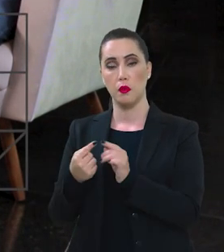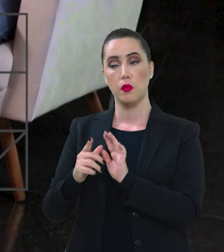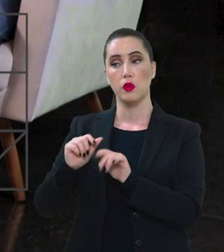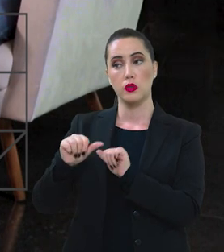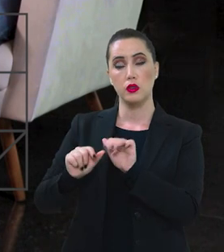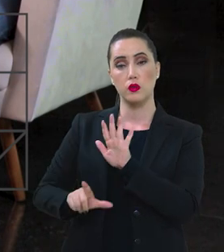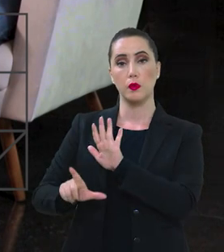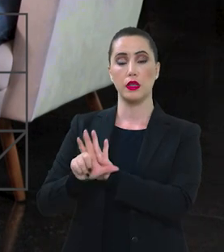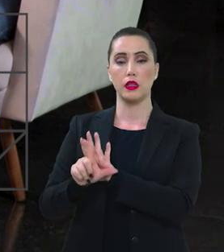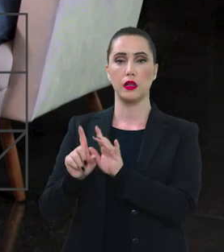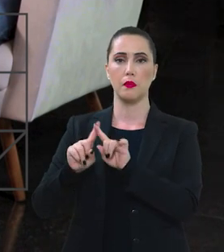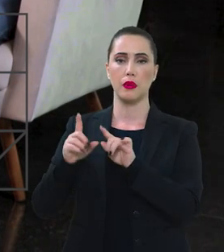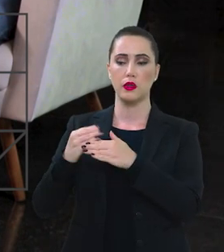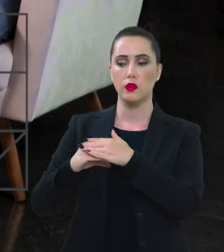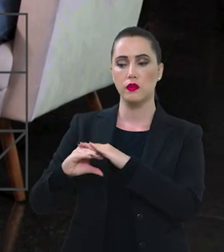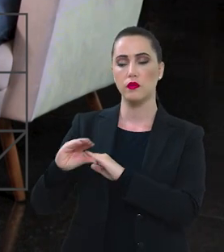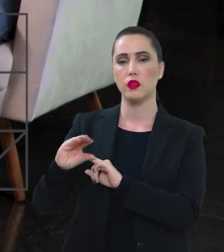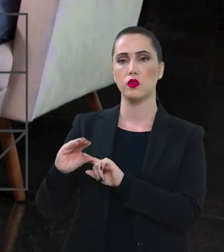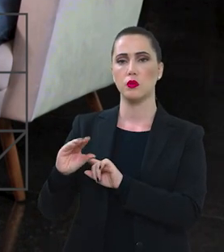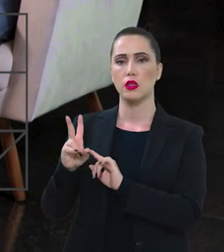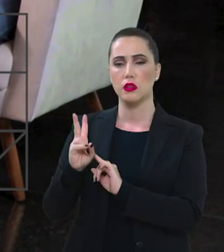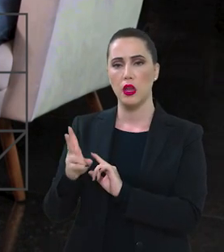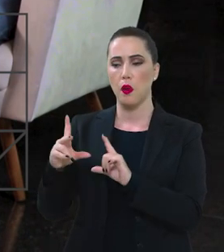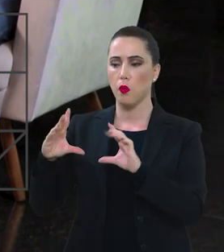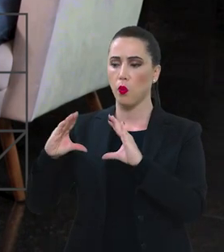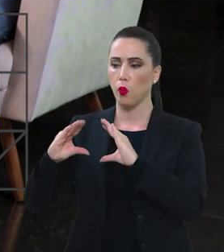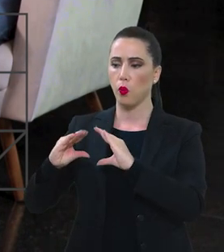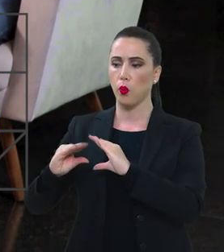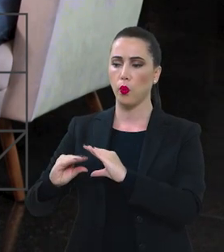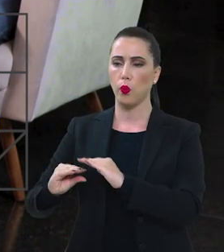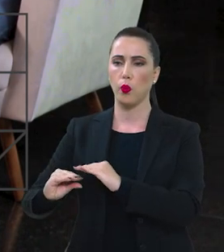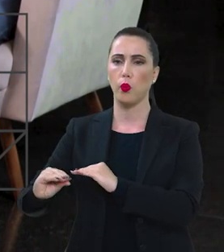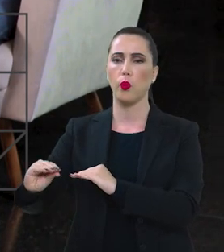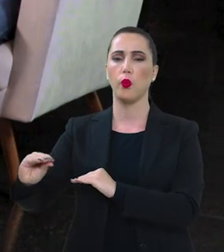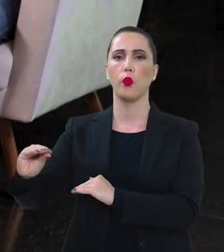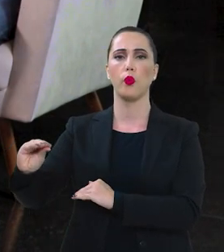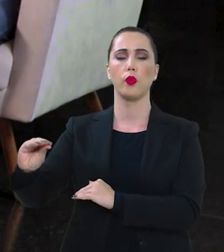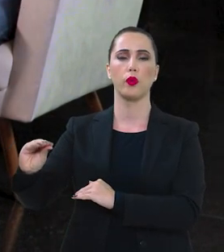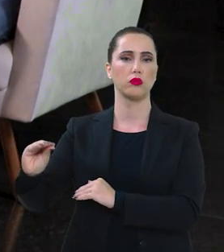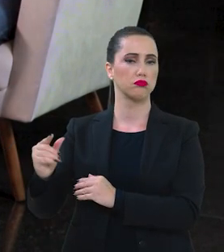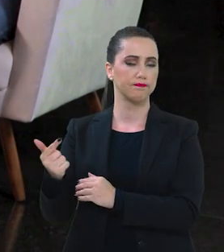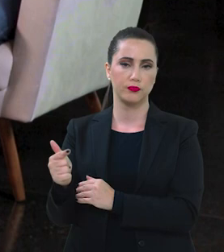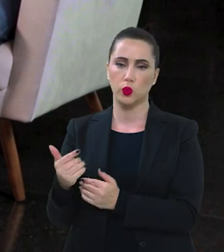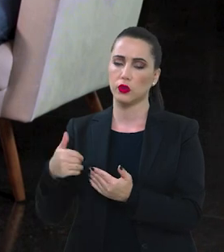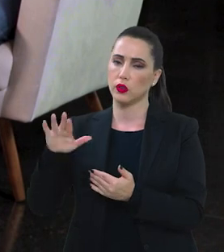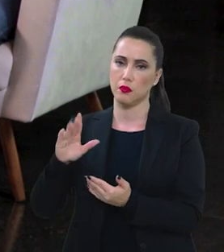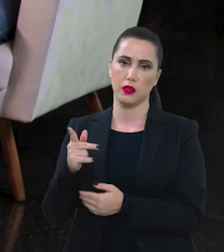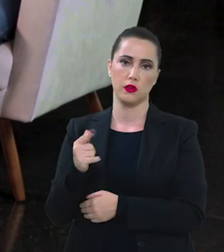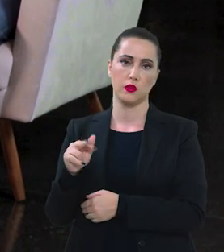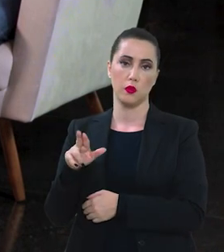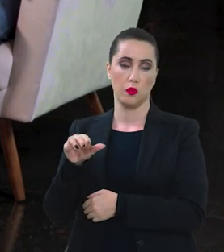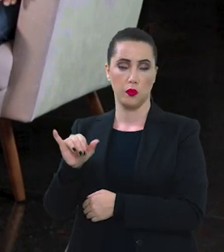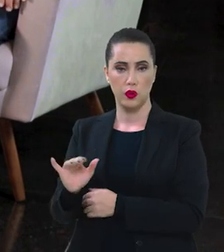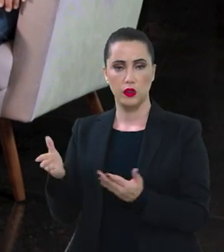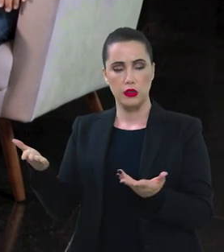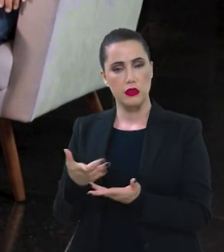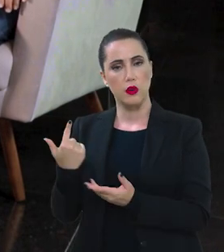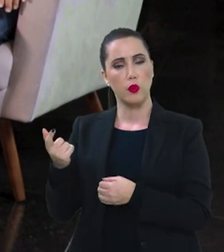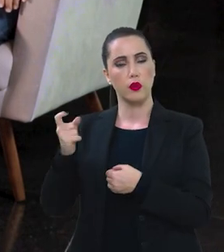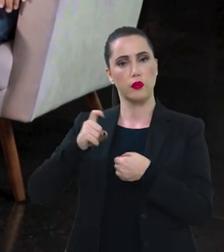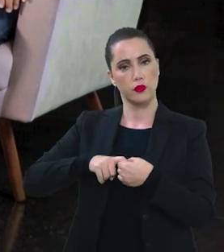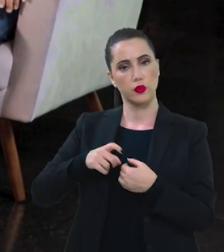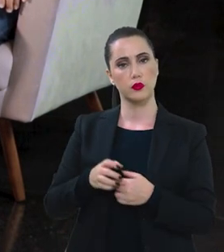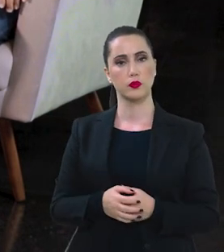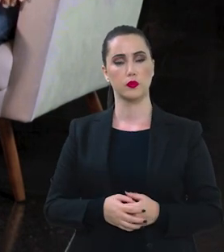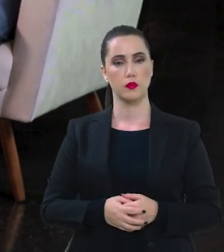transforma em lei, mas por conta dos investimentos que foram cada vez mais ficando escassos, na prática, ele deixou de existir e está